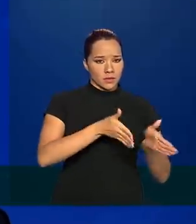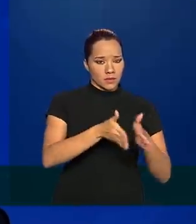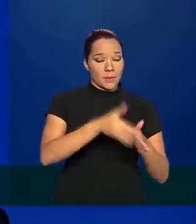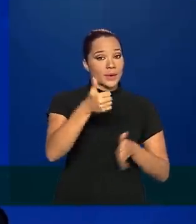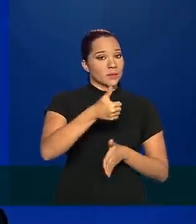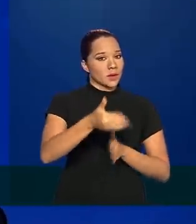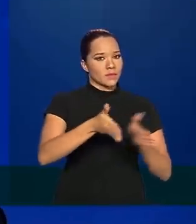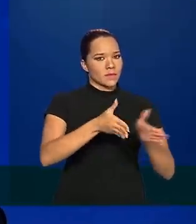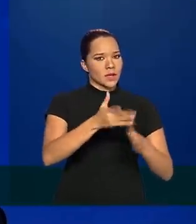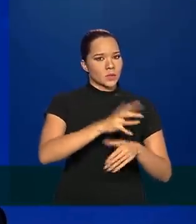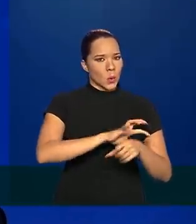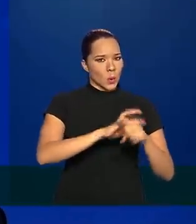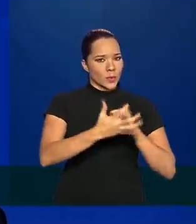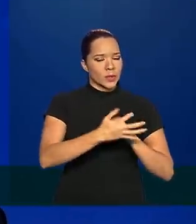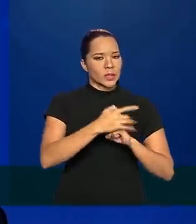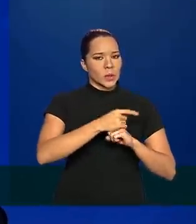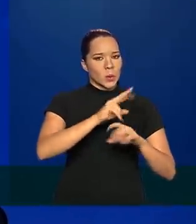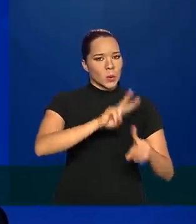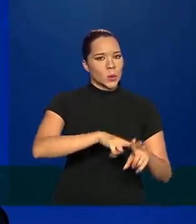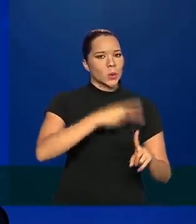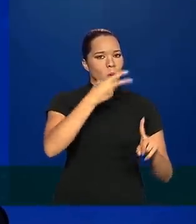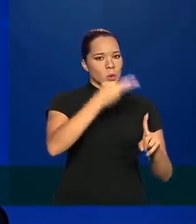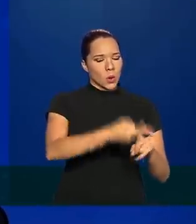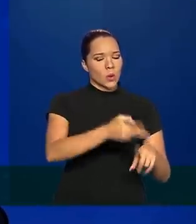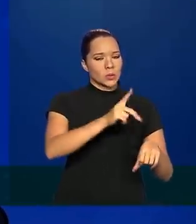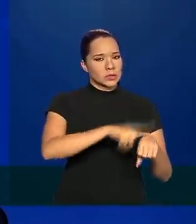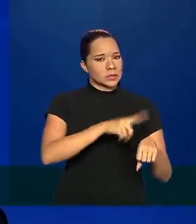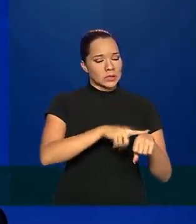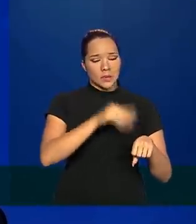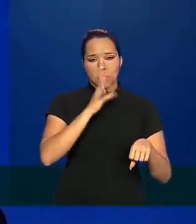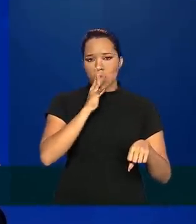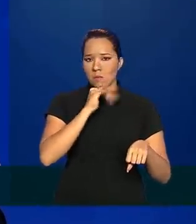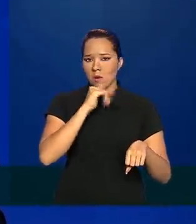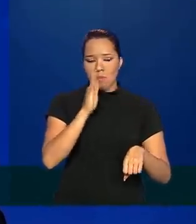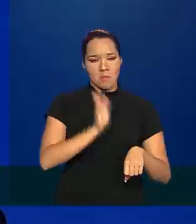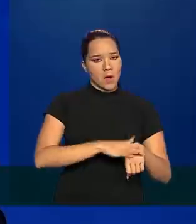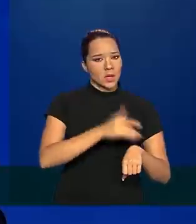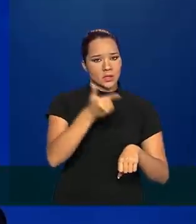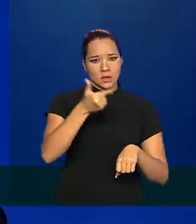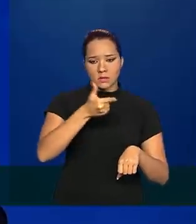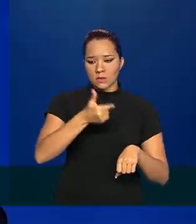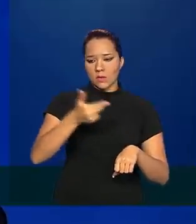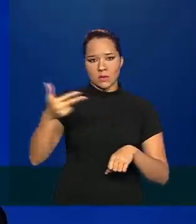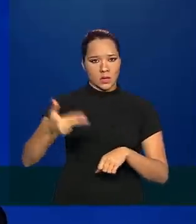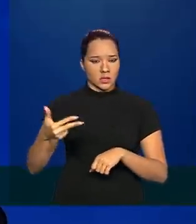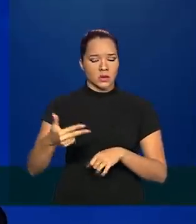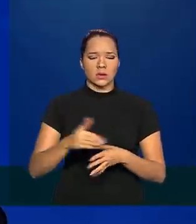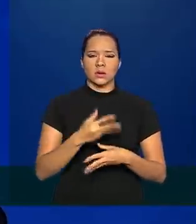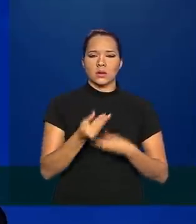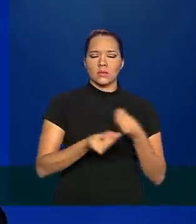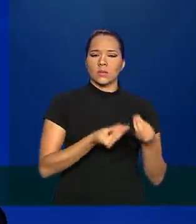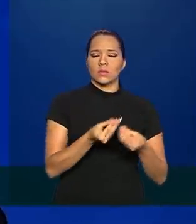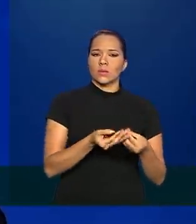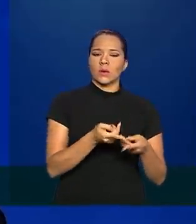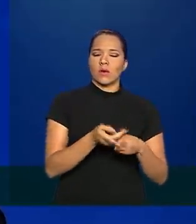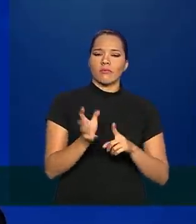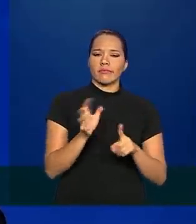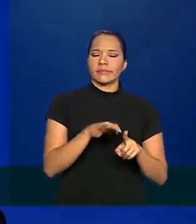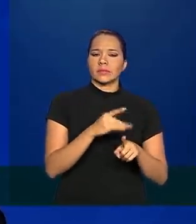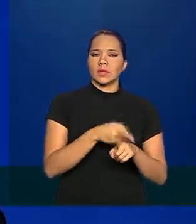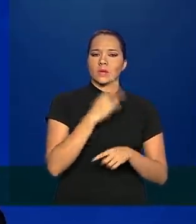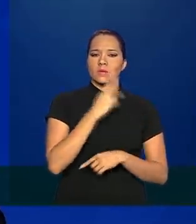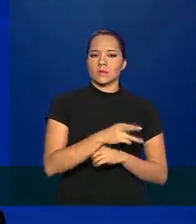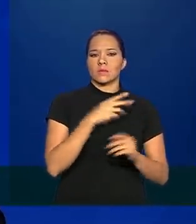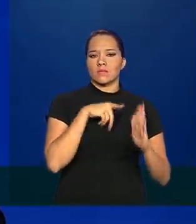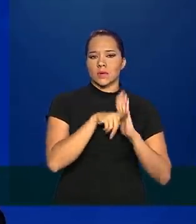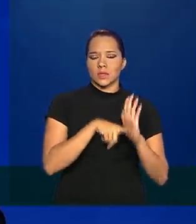-19 levou o dobro do que as... o dobro de tempo, né? Do que as duas etapas seguintes. Como isso pode afetar os resultados da